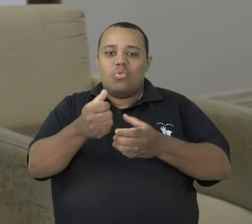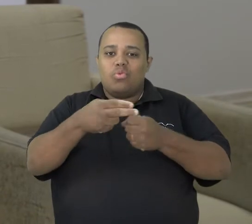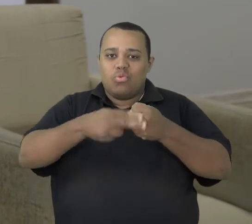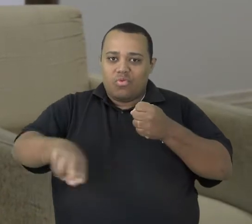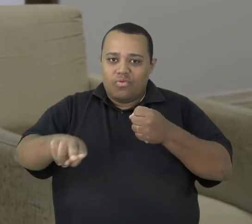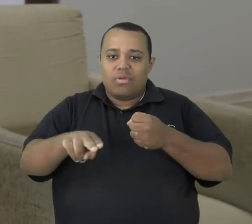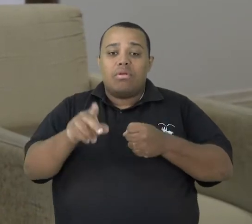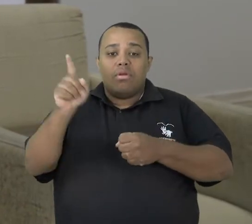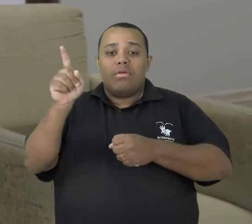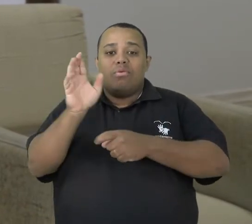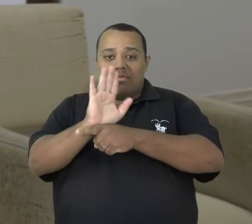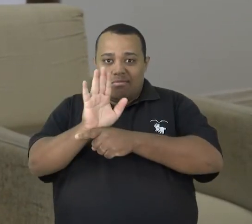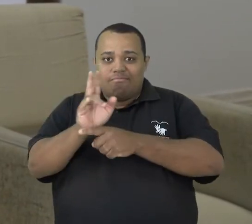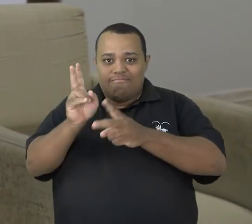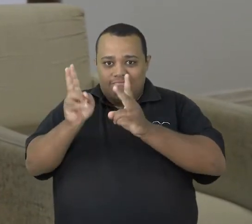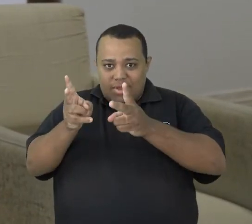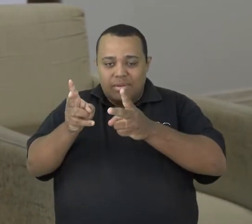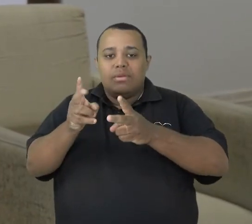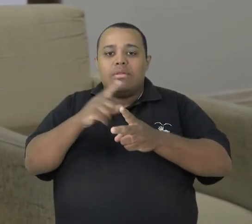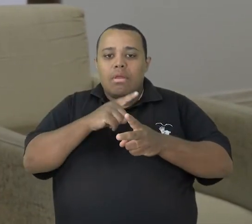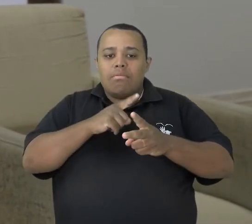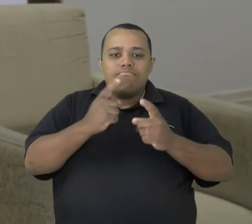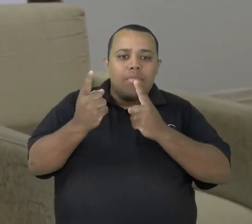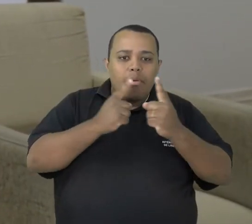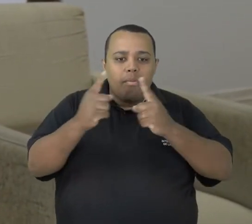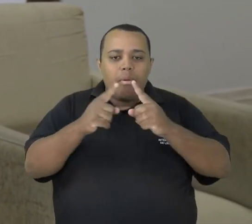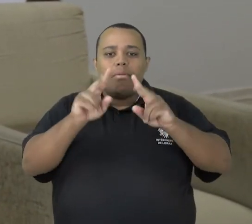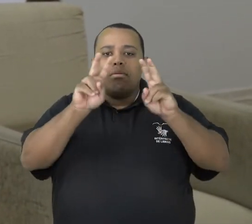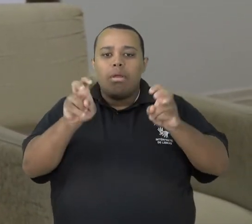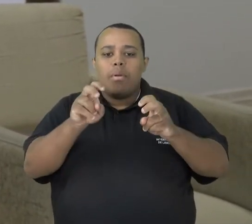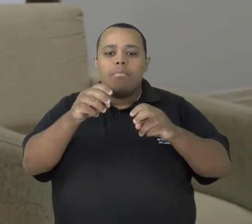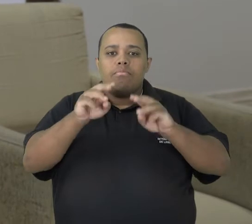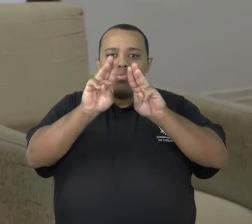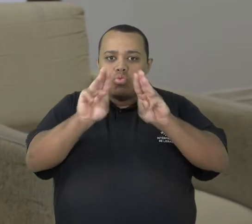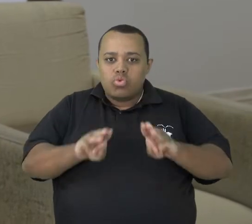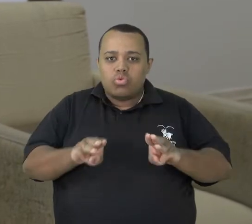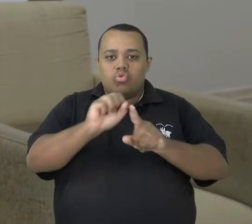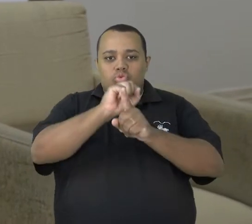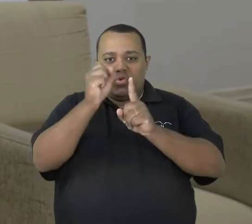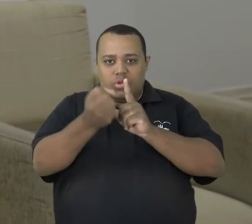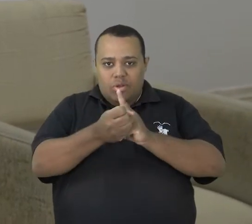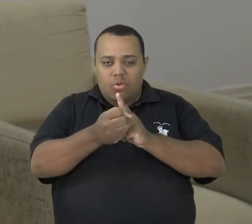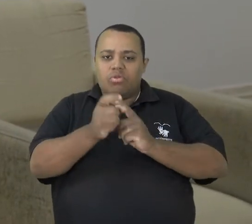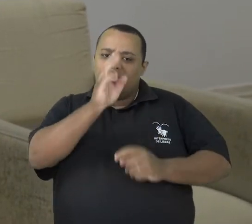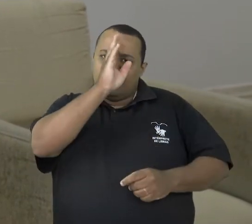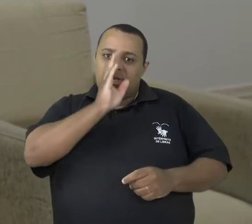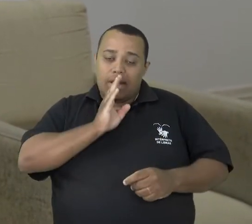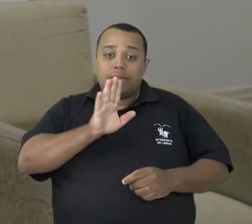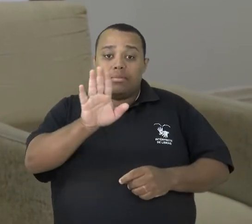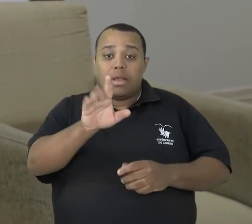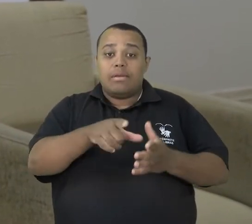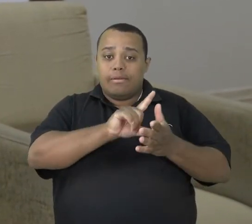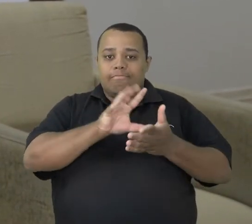no Cine Metrópolis, com rodas de conversas sobre temas relacionados à museologia social. O evento é gratuito, mas